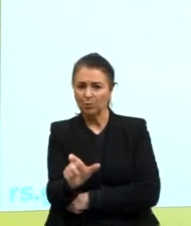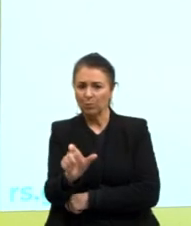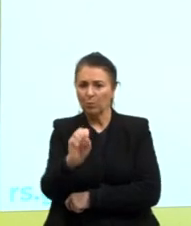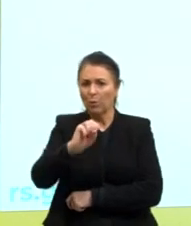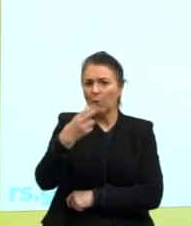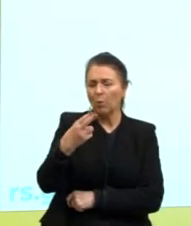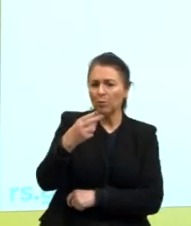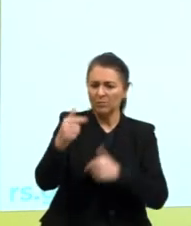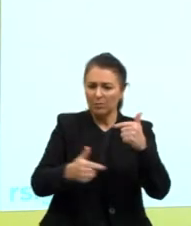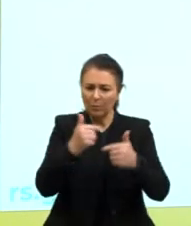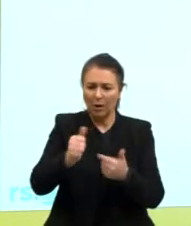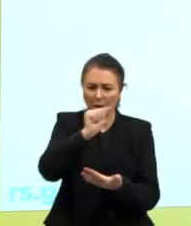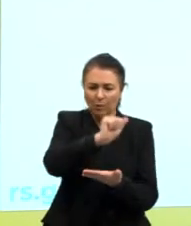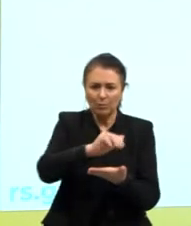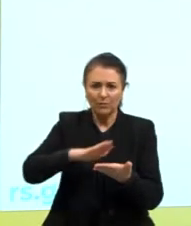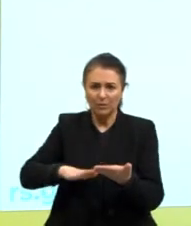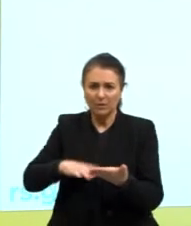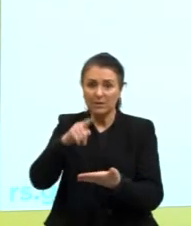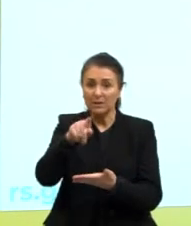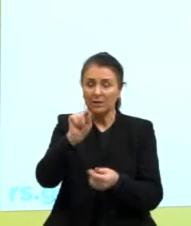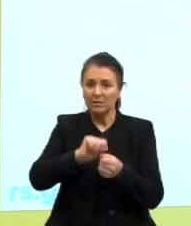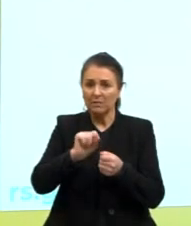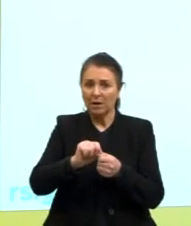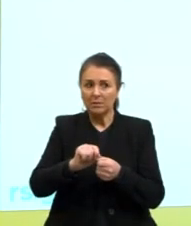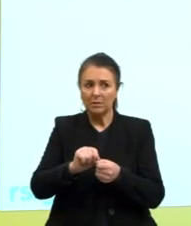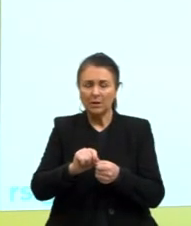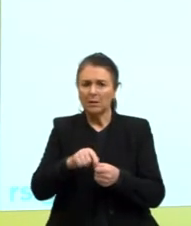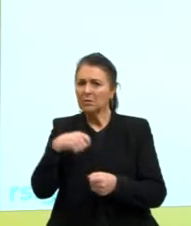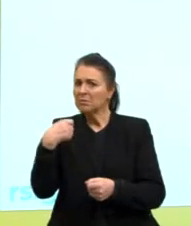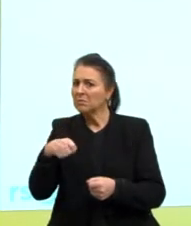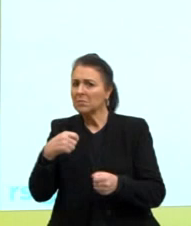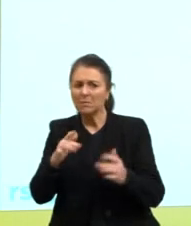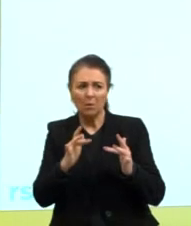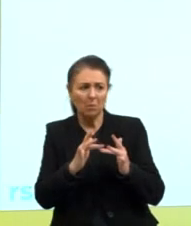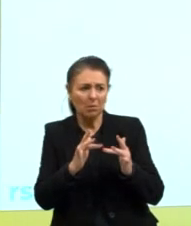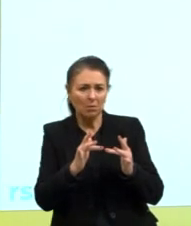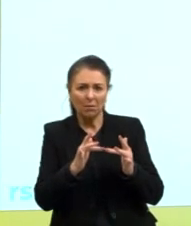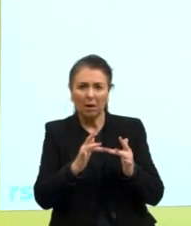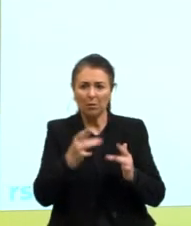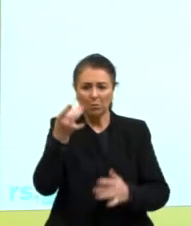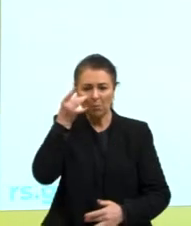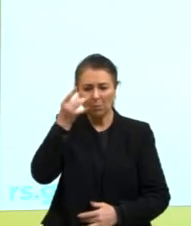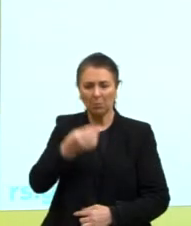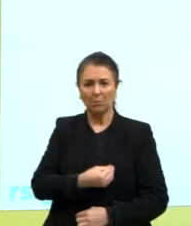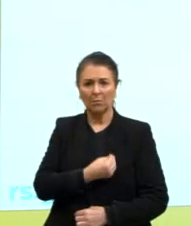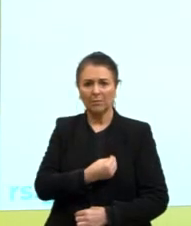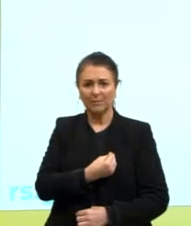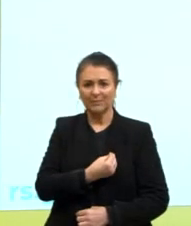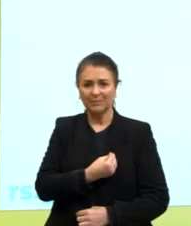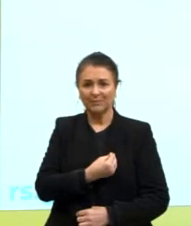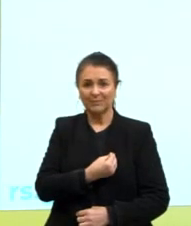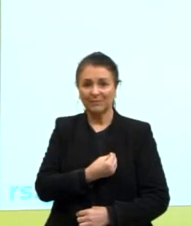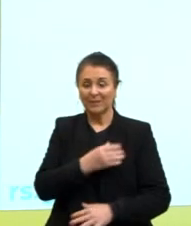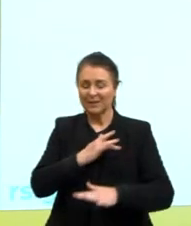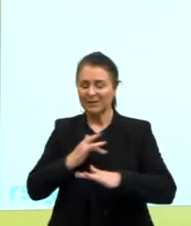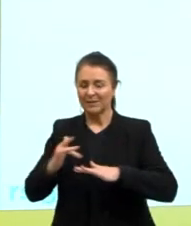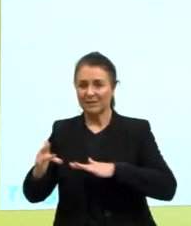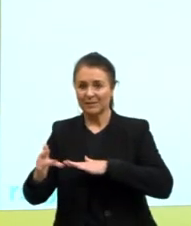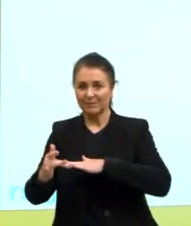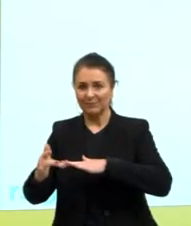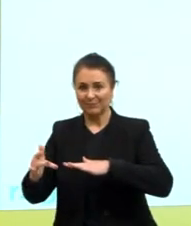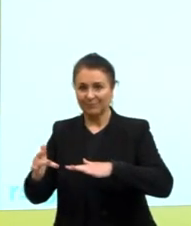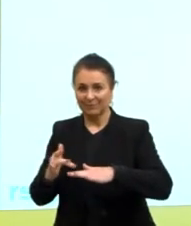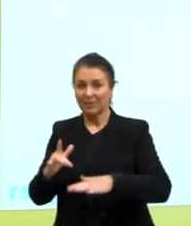que ele realiza sem necessidade de contato pessoal. As redes sociais